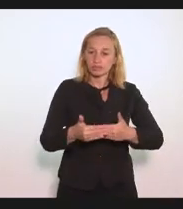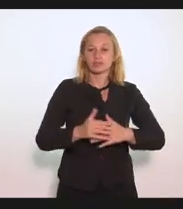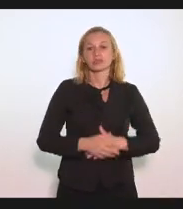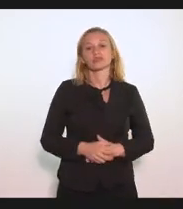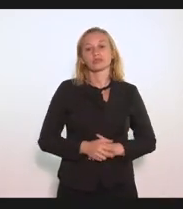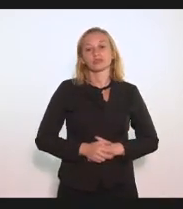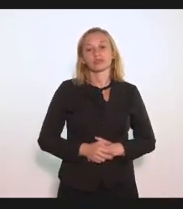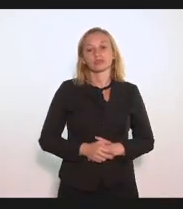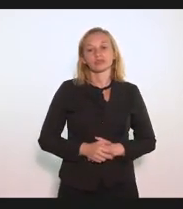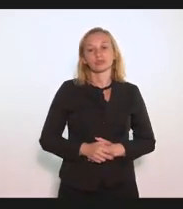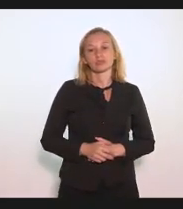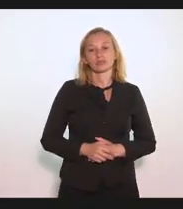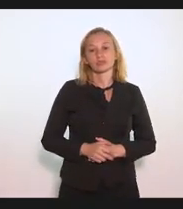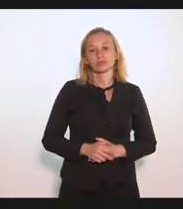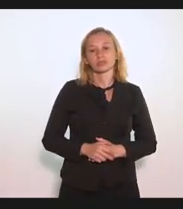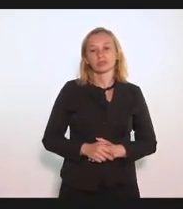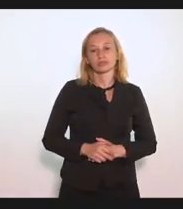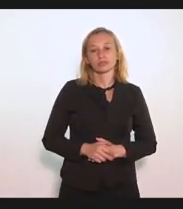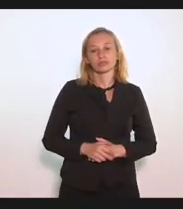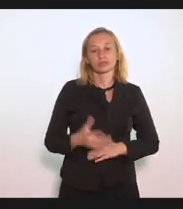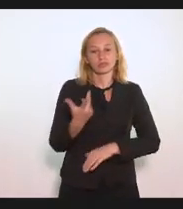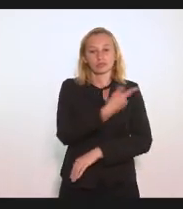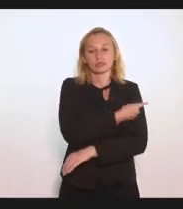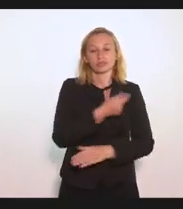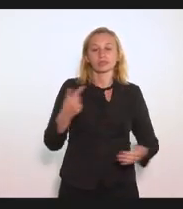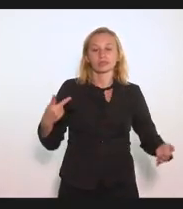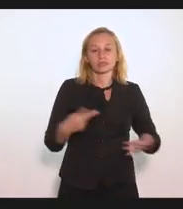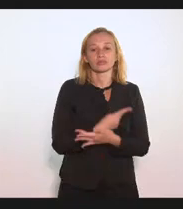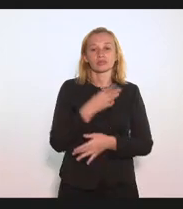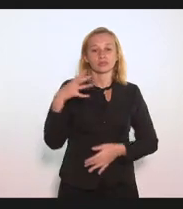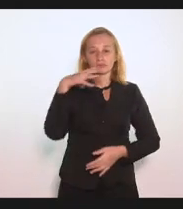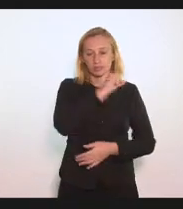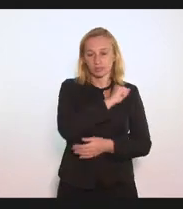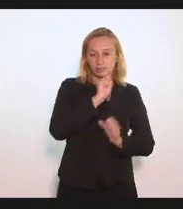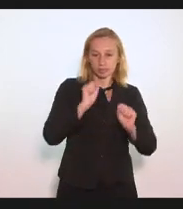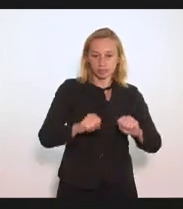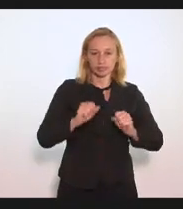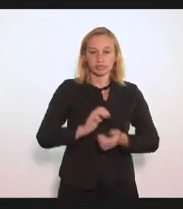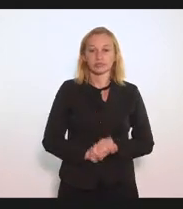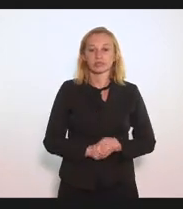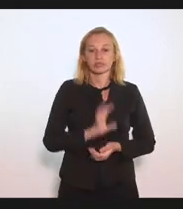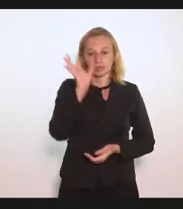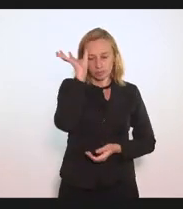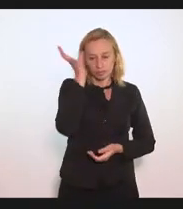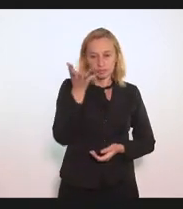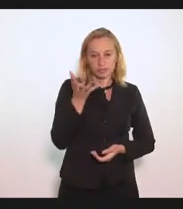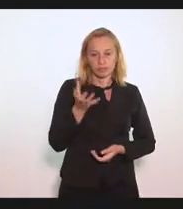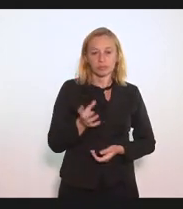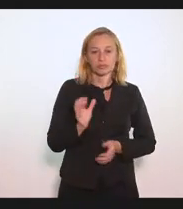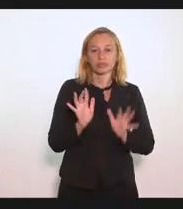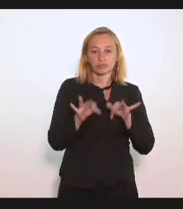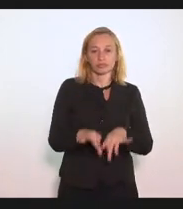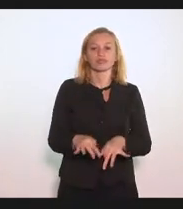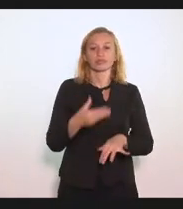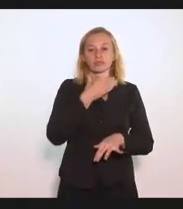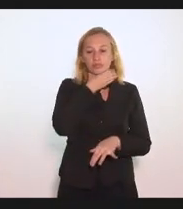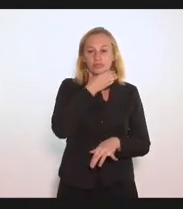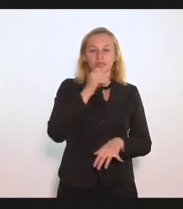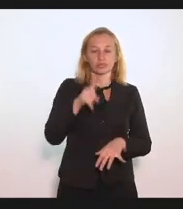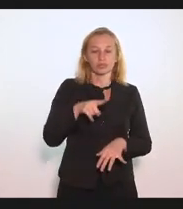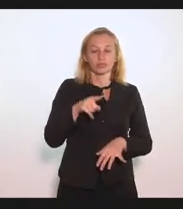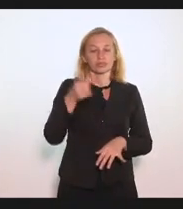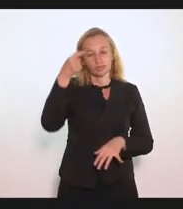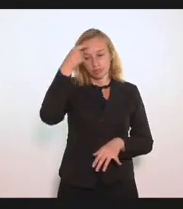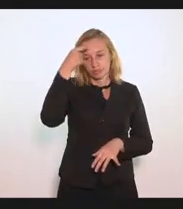para que a vacinação ocorra o mais de breve possível a única solução para o final dessa crise é a